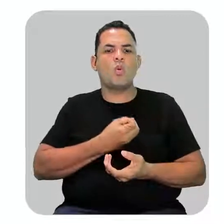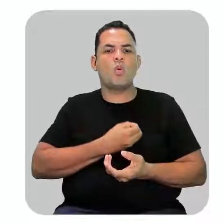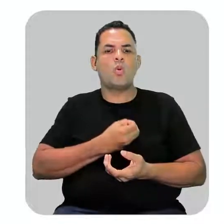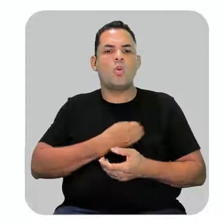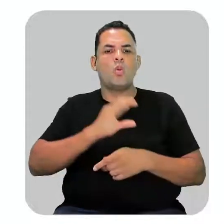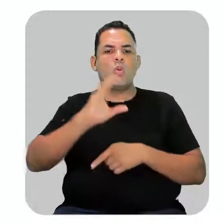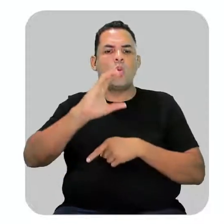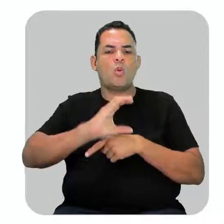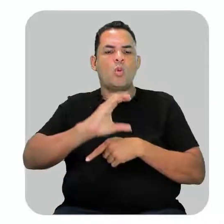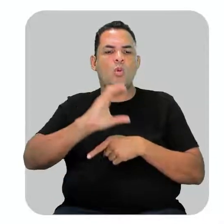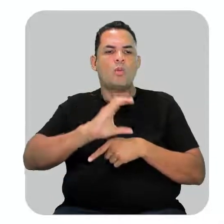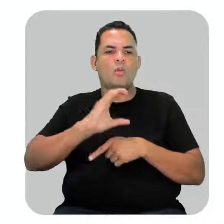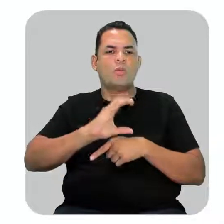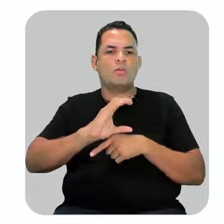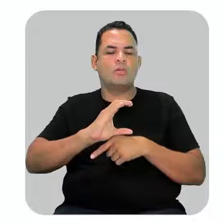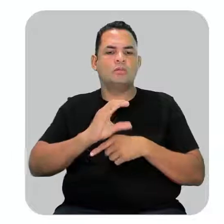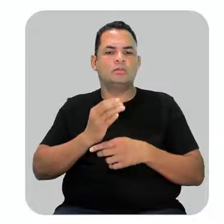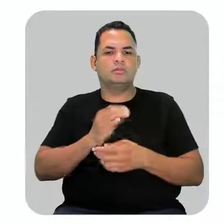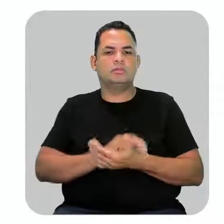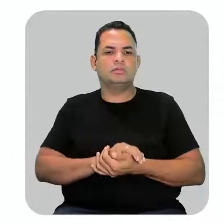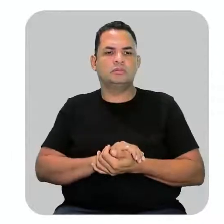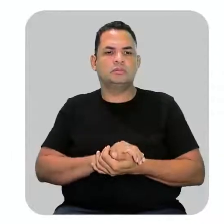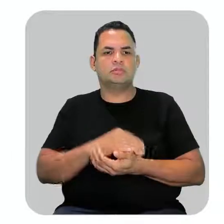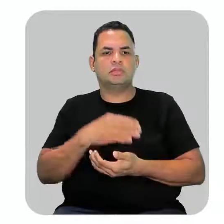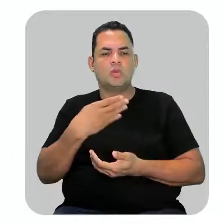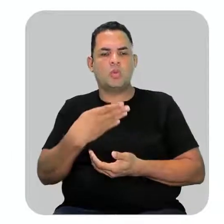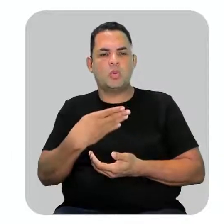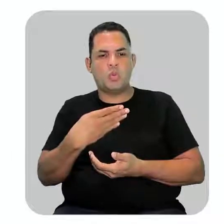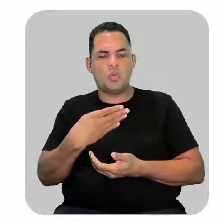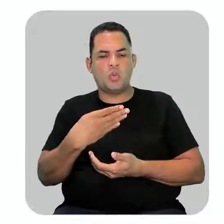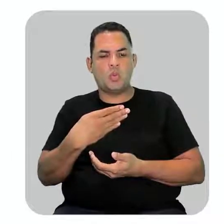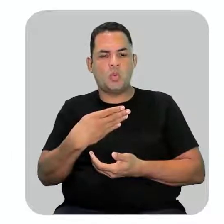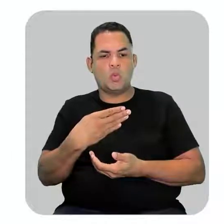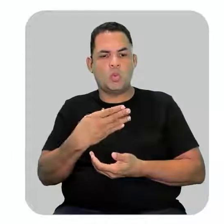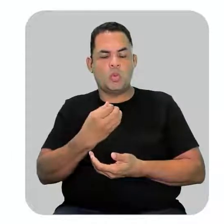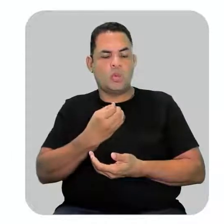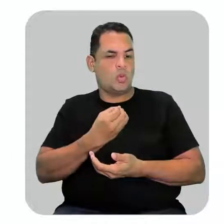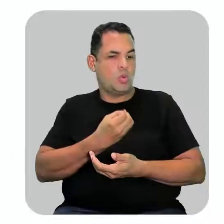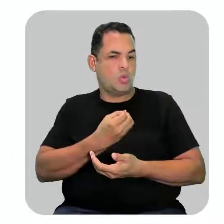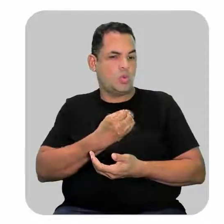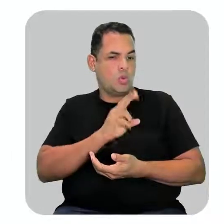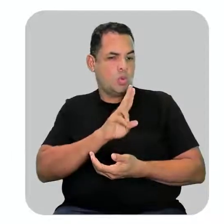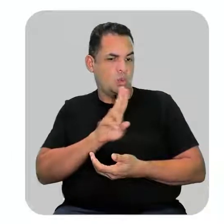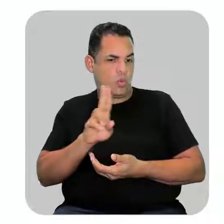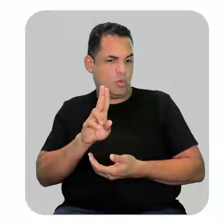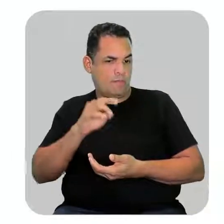onde o metil está ligado é 4 então coloco 4 e o nome do metil